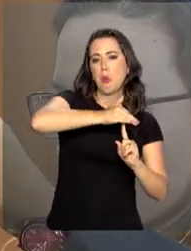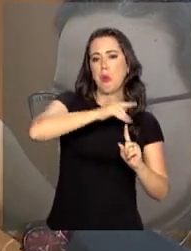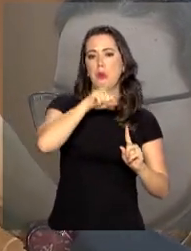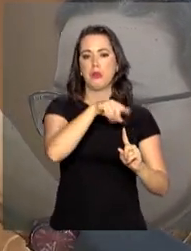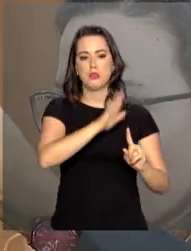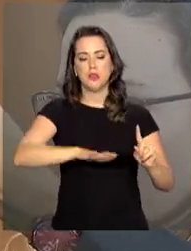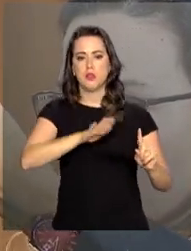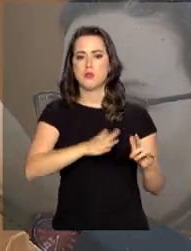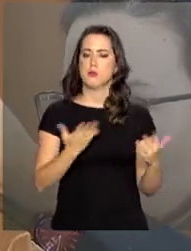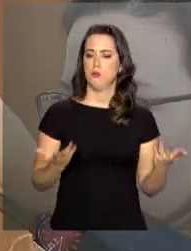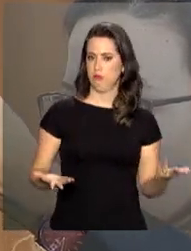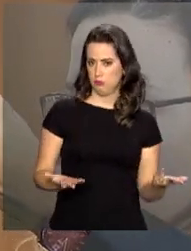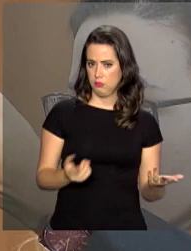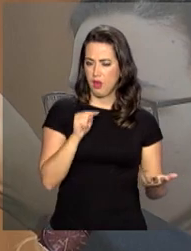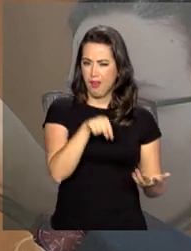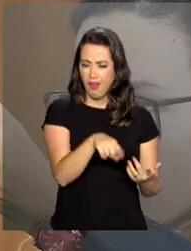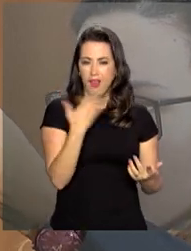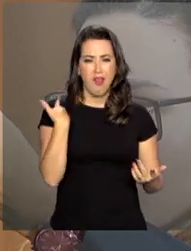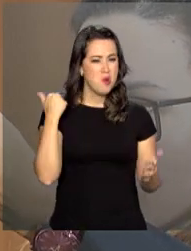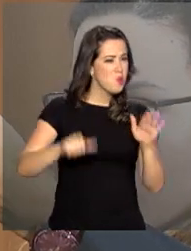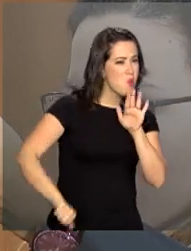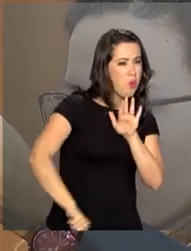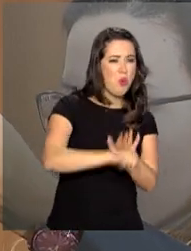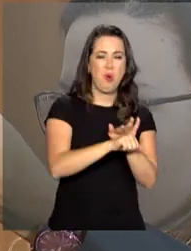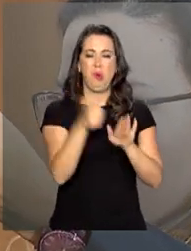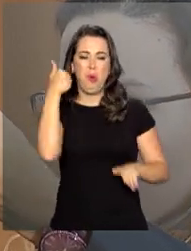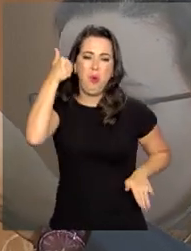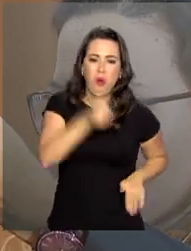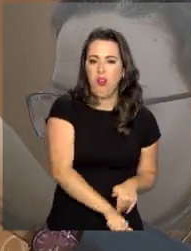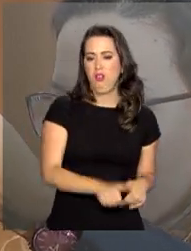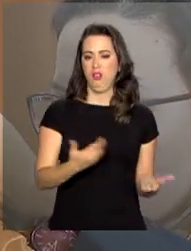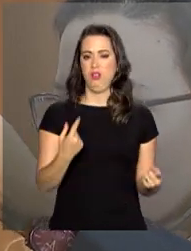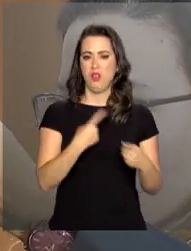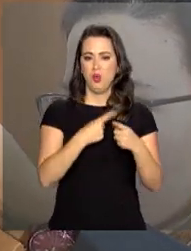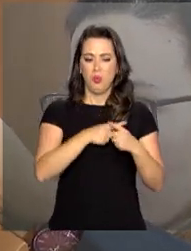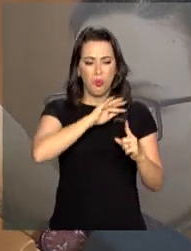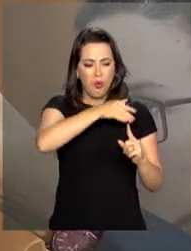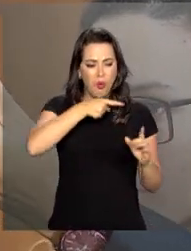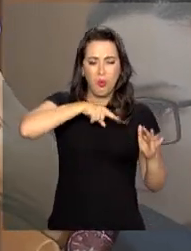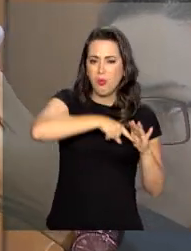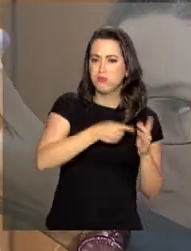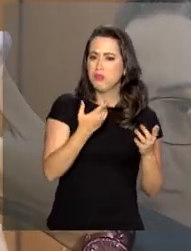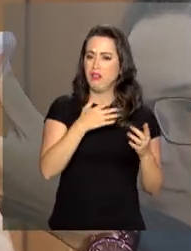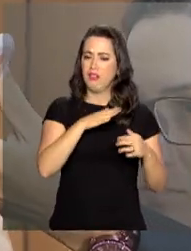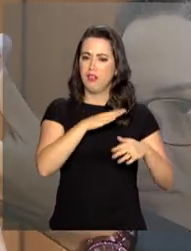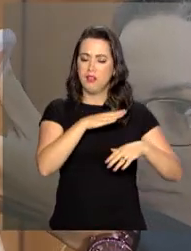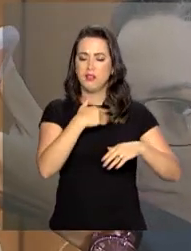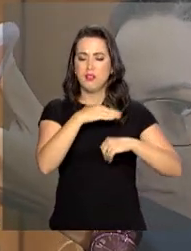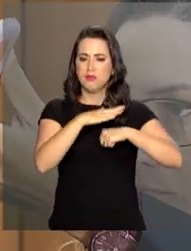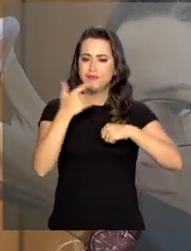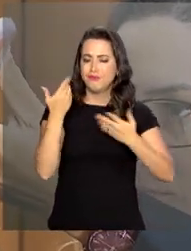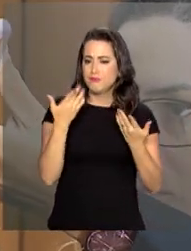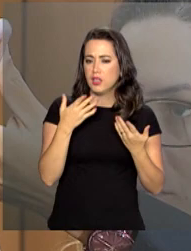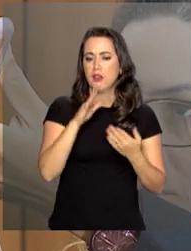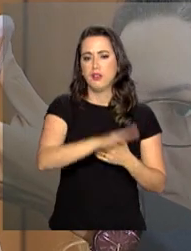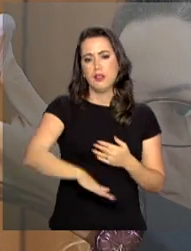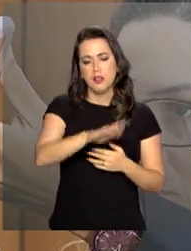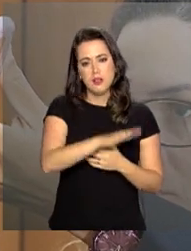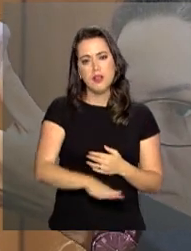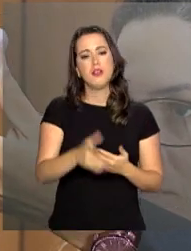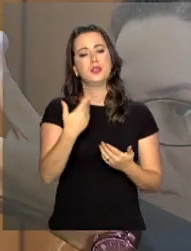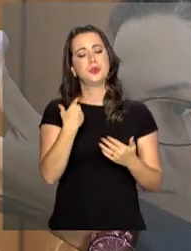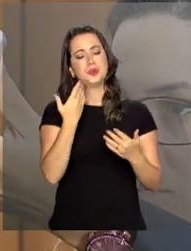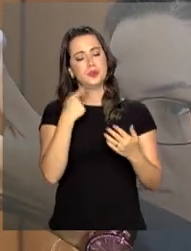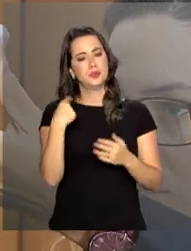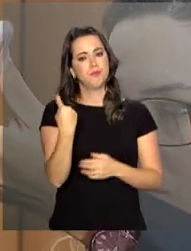nossas crianças. Esse é um crime asqueroso, porque ele macula e profana a nossa juventude